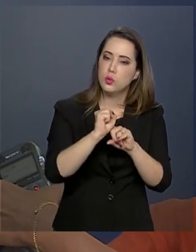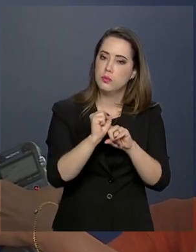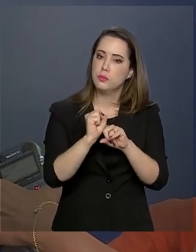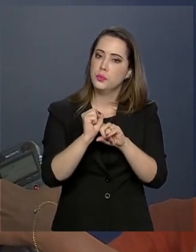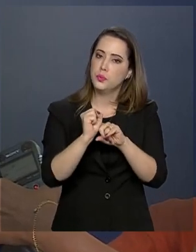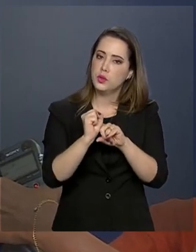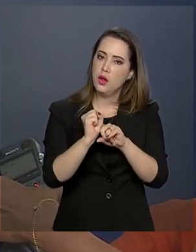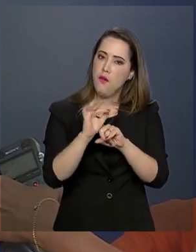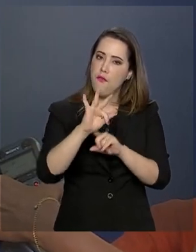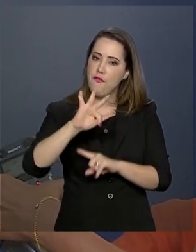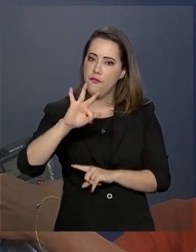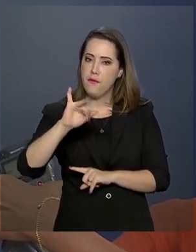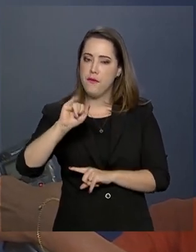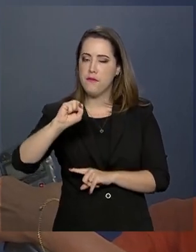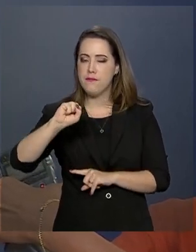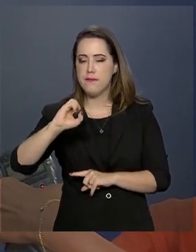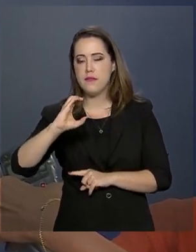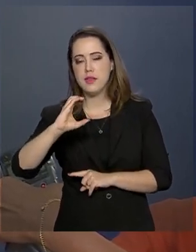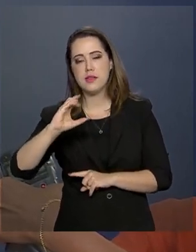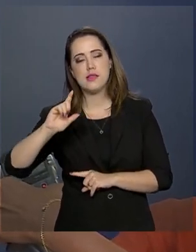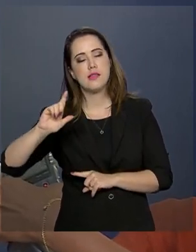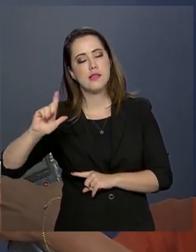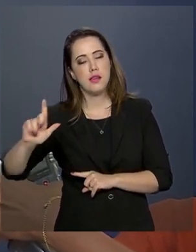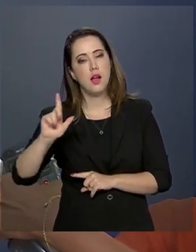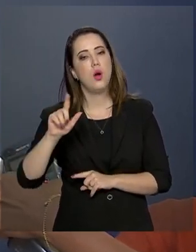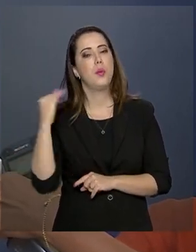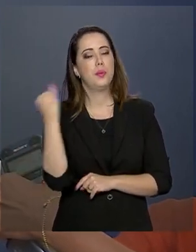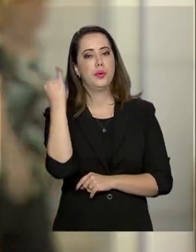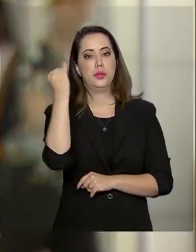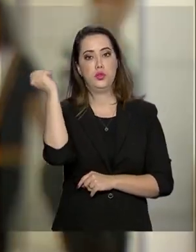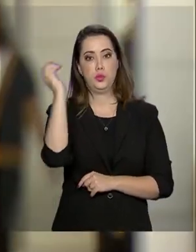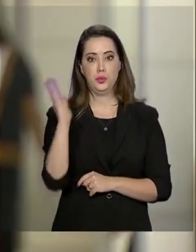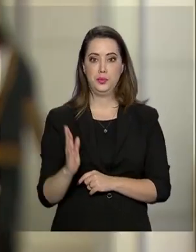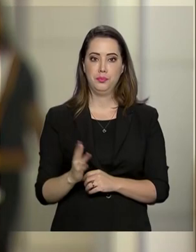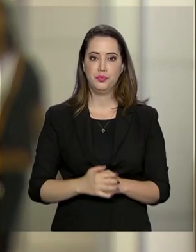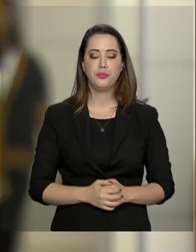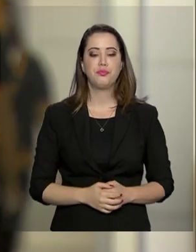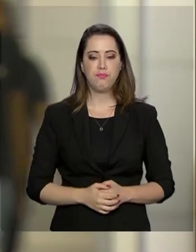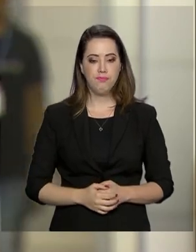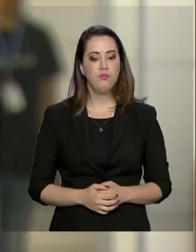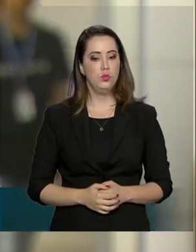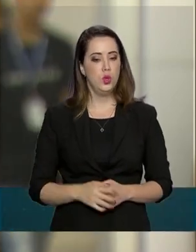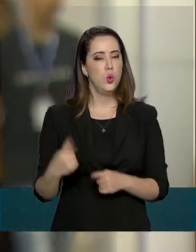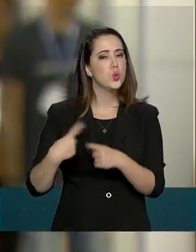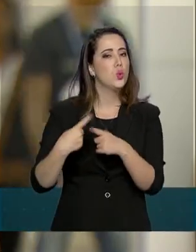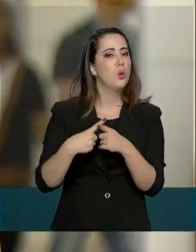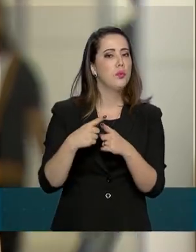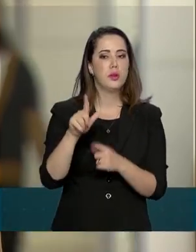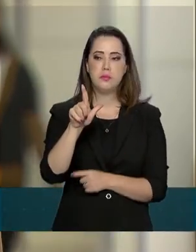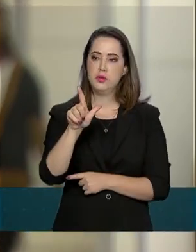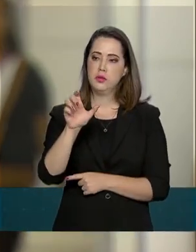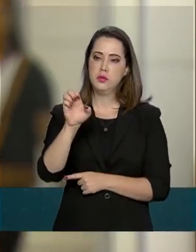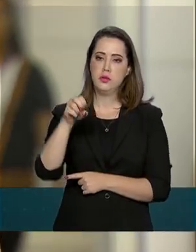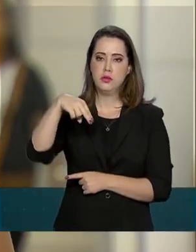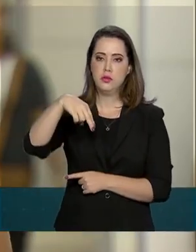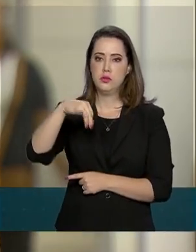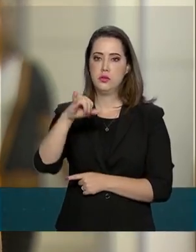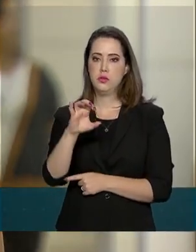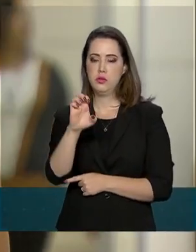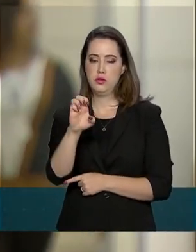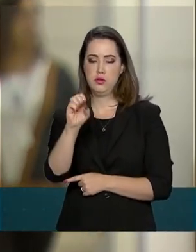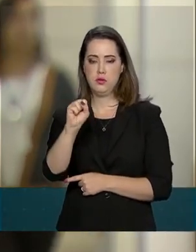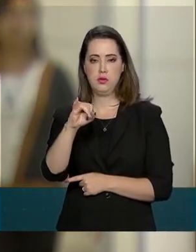fiscal positivo para a nação brasileira. Os acordos de leniência, quando as empresas